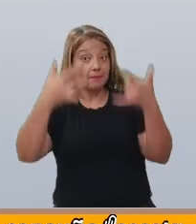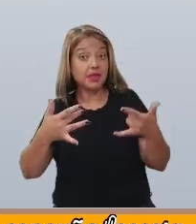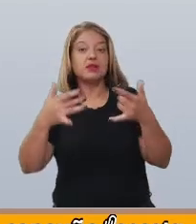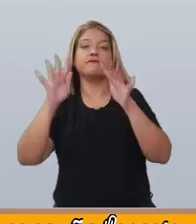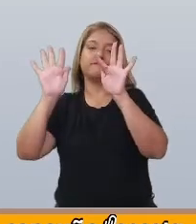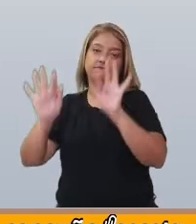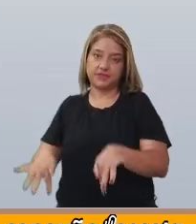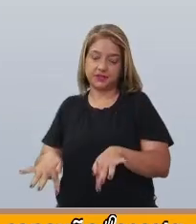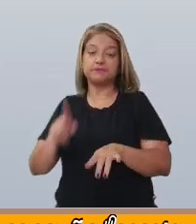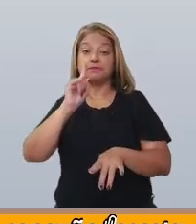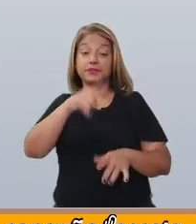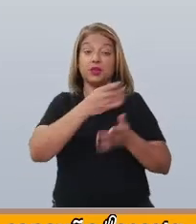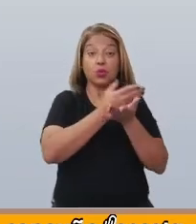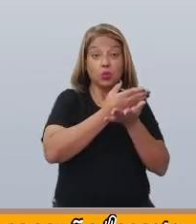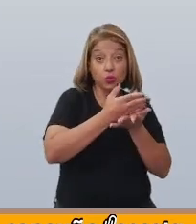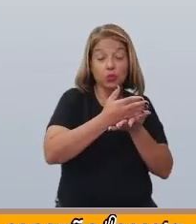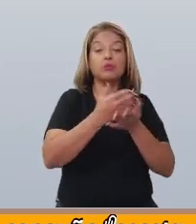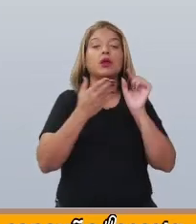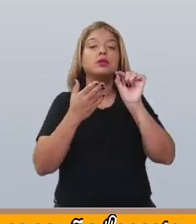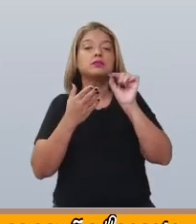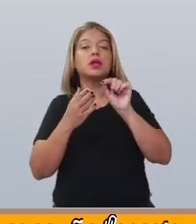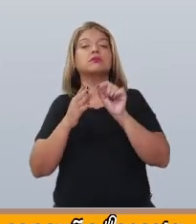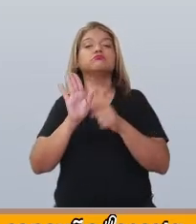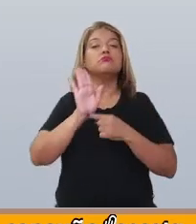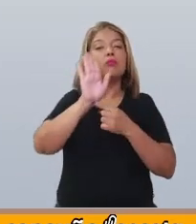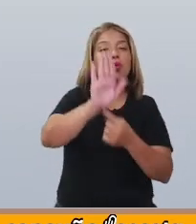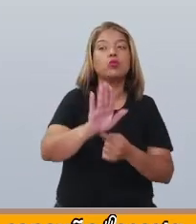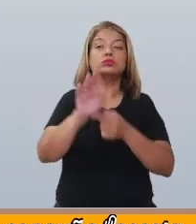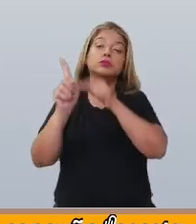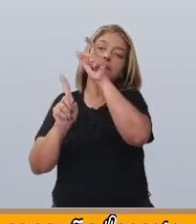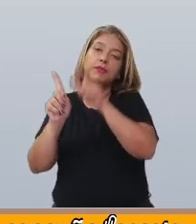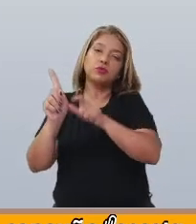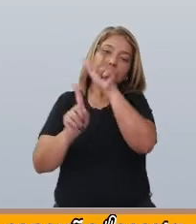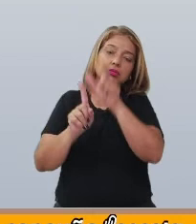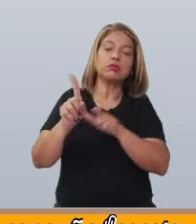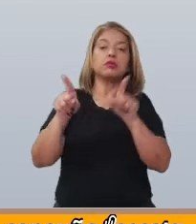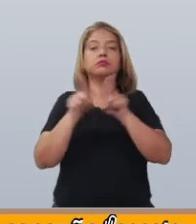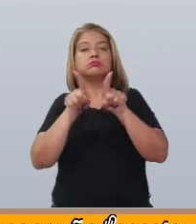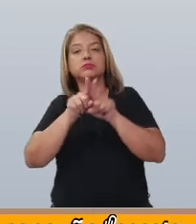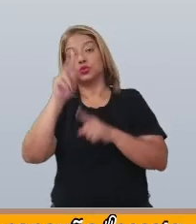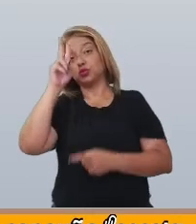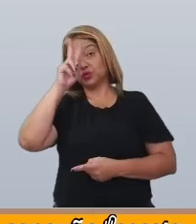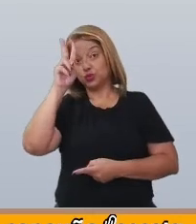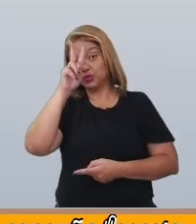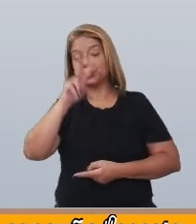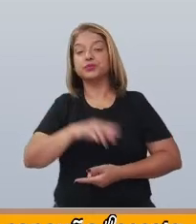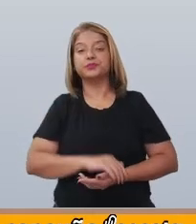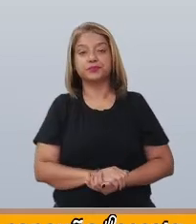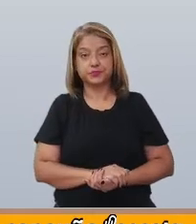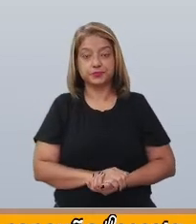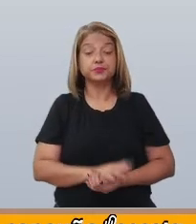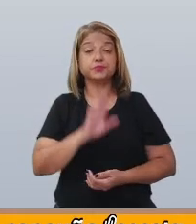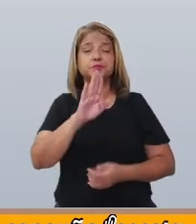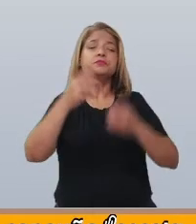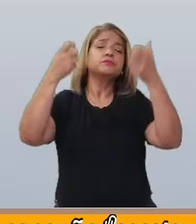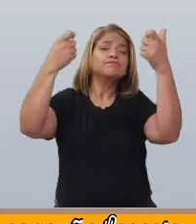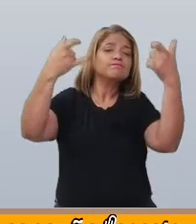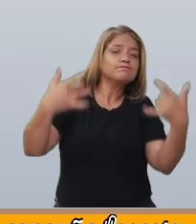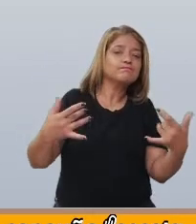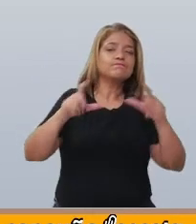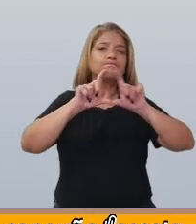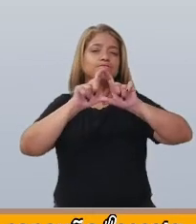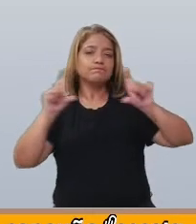começo, apresentação das personagens e da história. No meio,